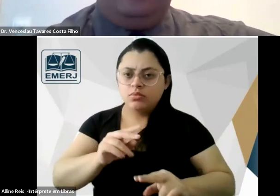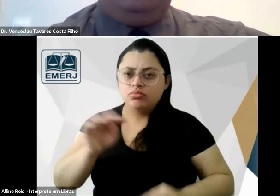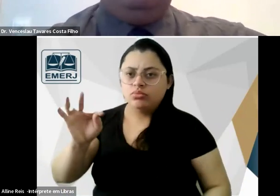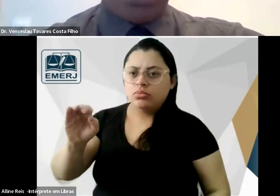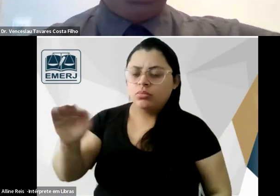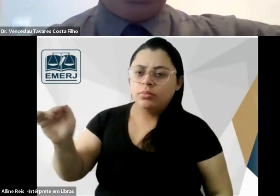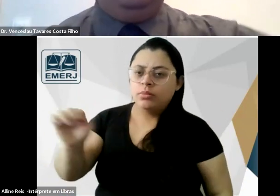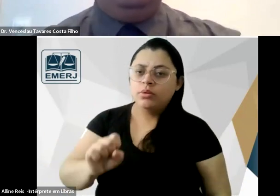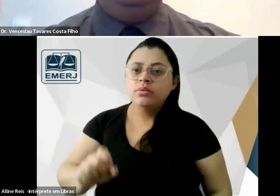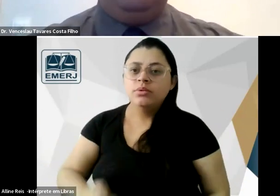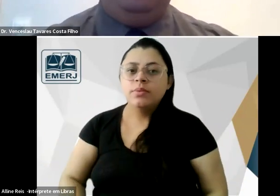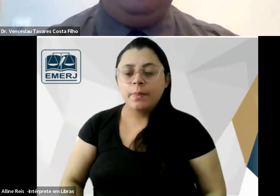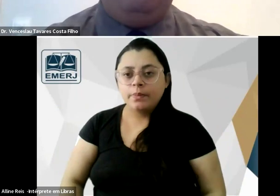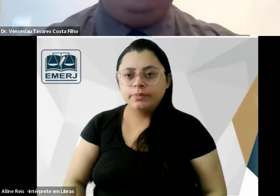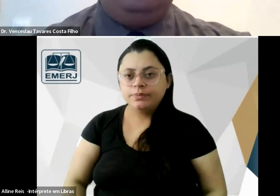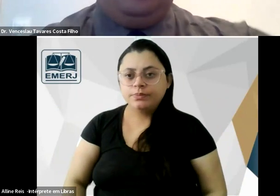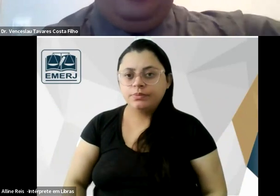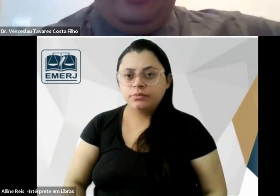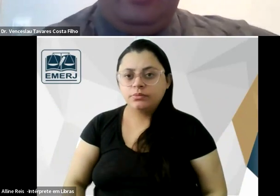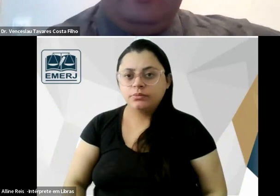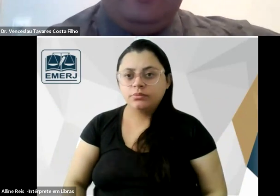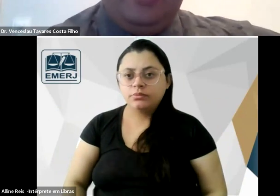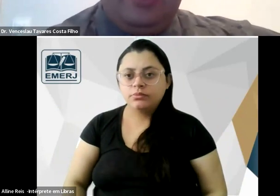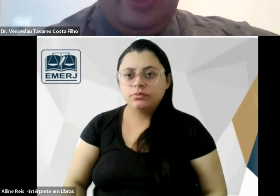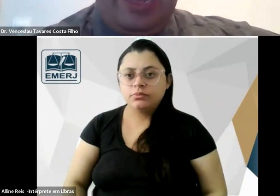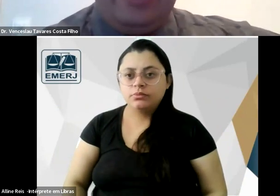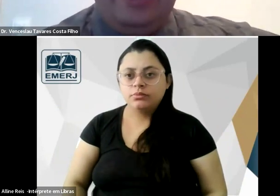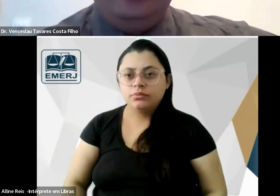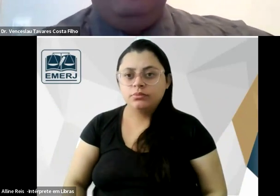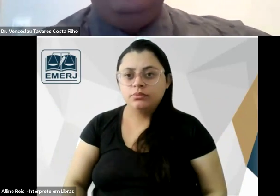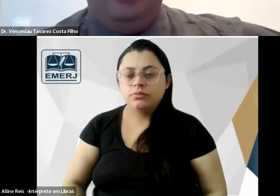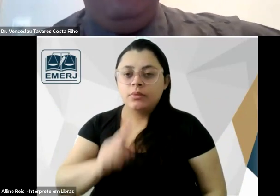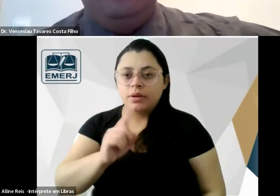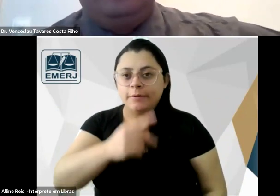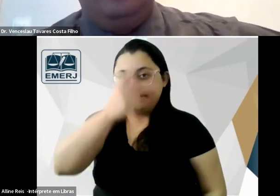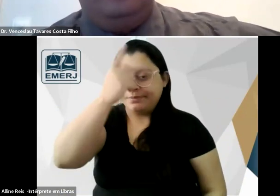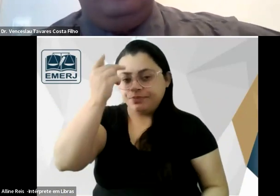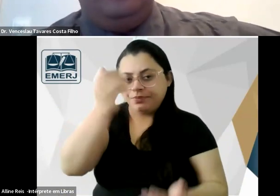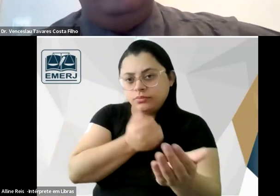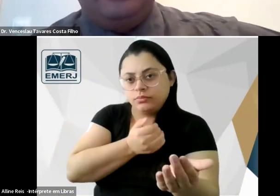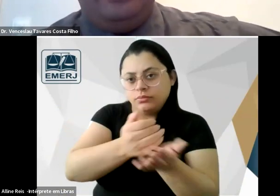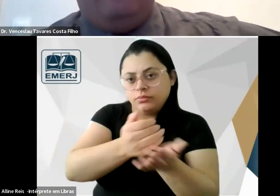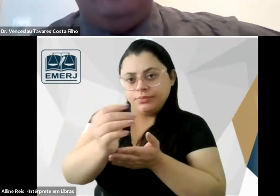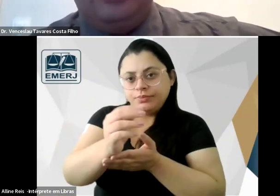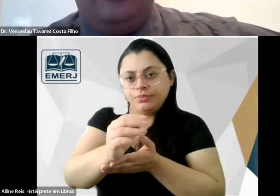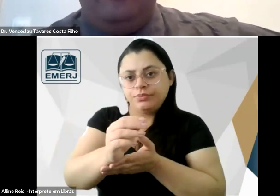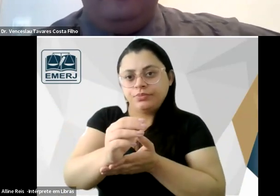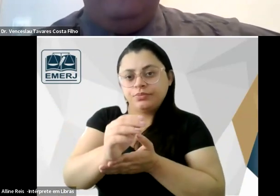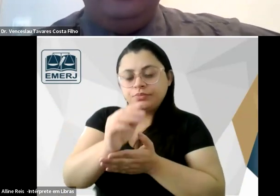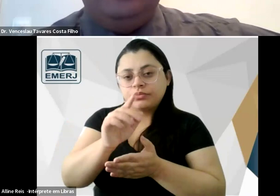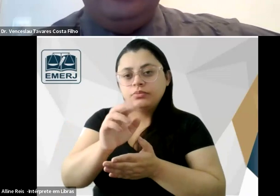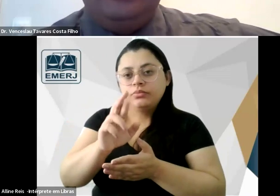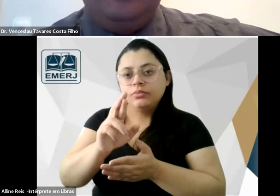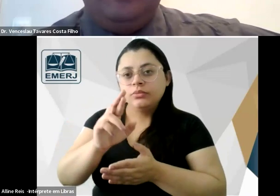uma visão que é justamente refratária àqueles princípios da revolução